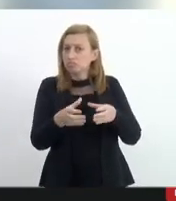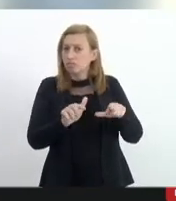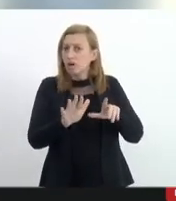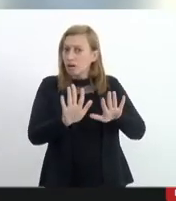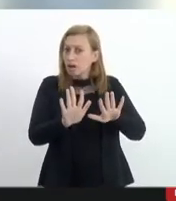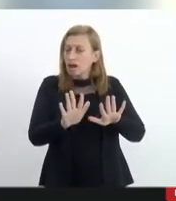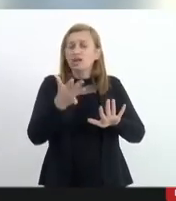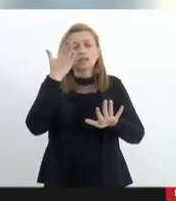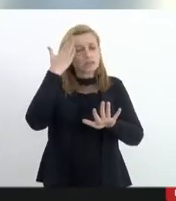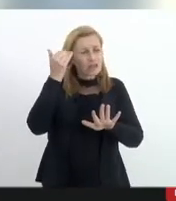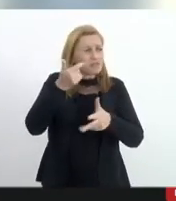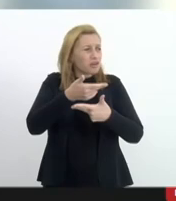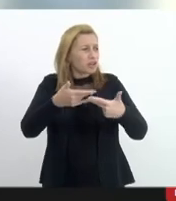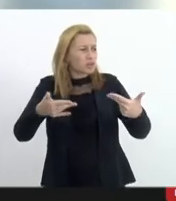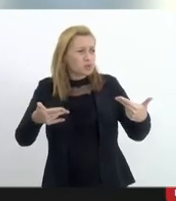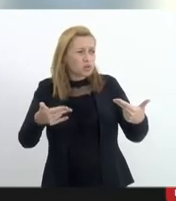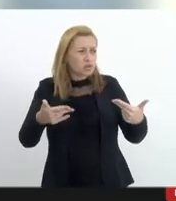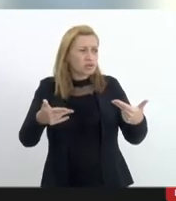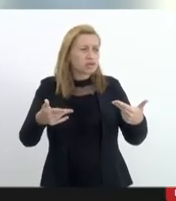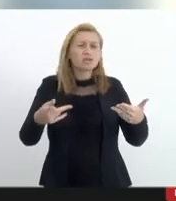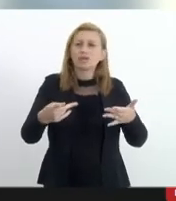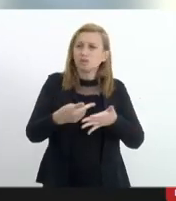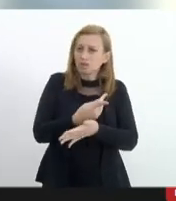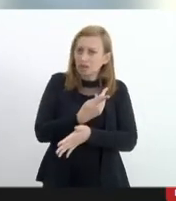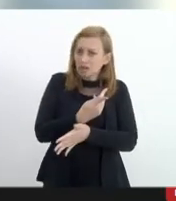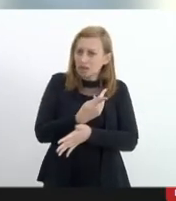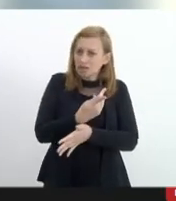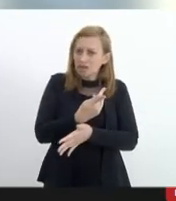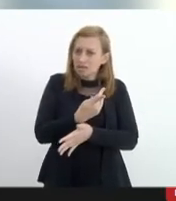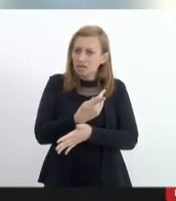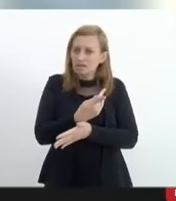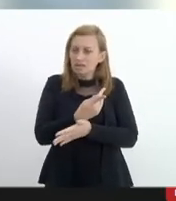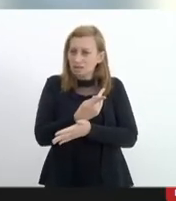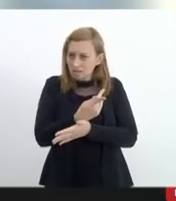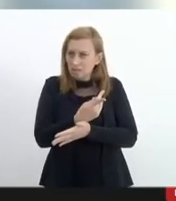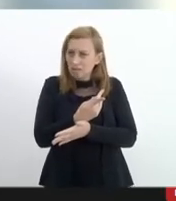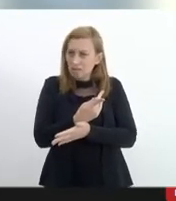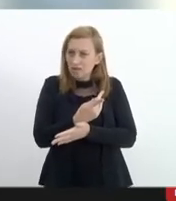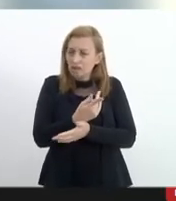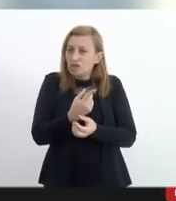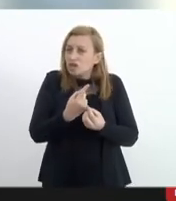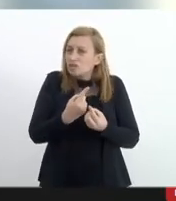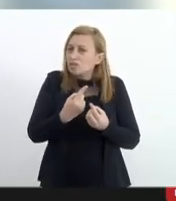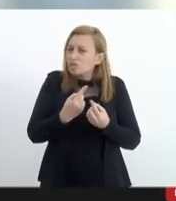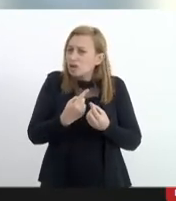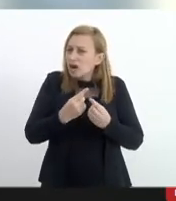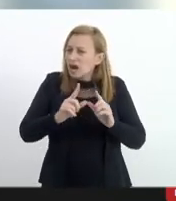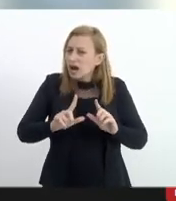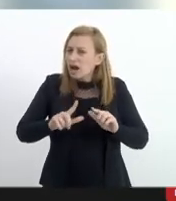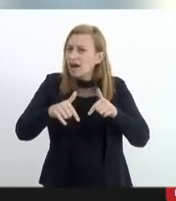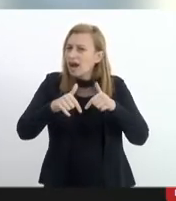várias coisas concorrem vários aspectos muitas variáveis vão impactar diretamente